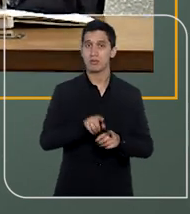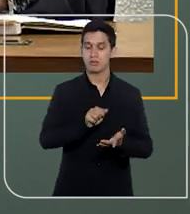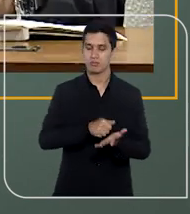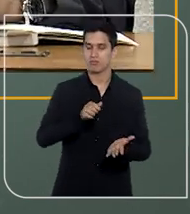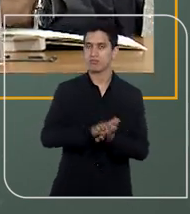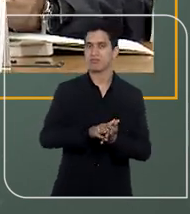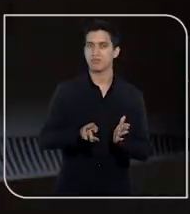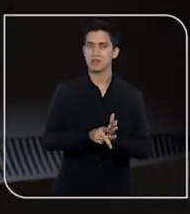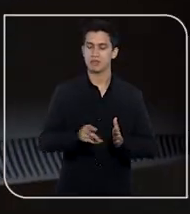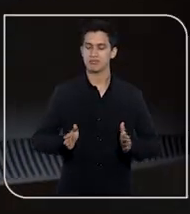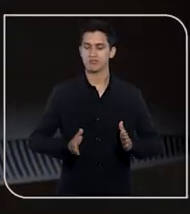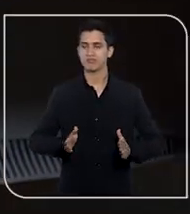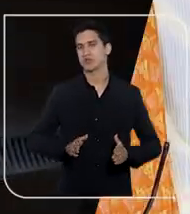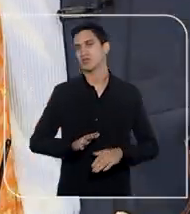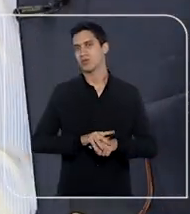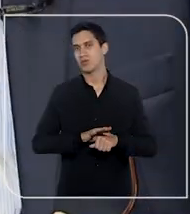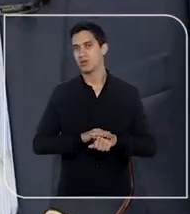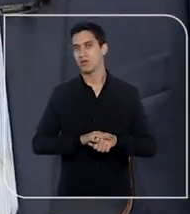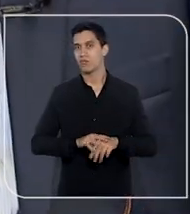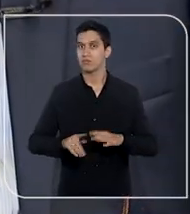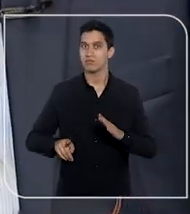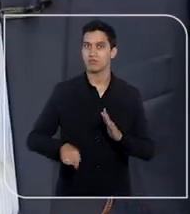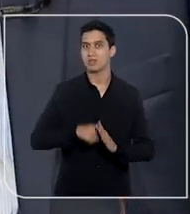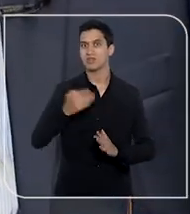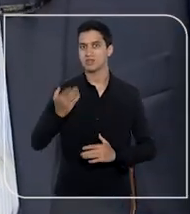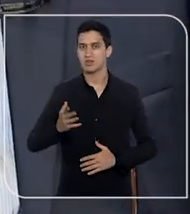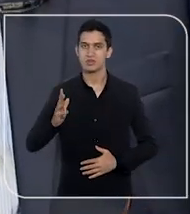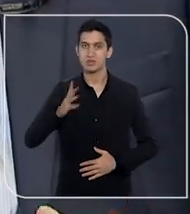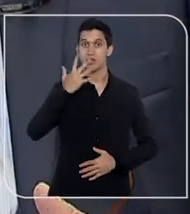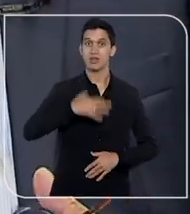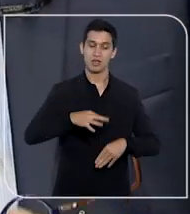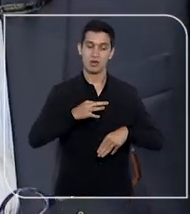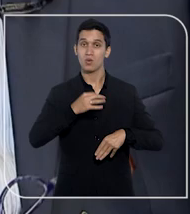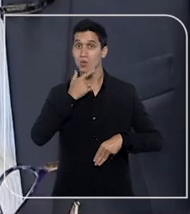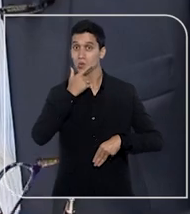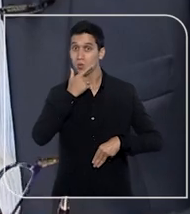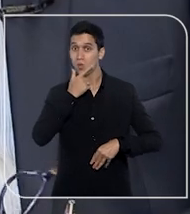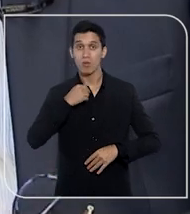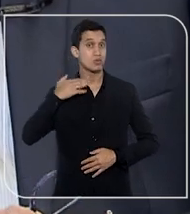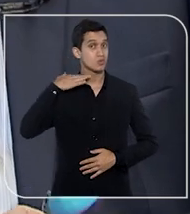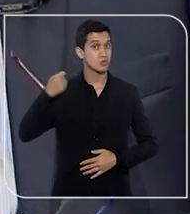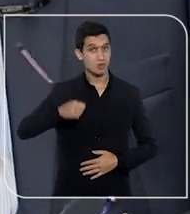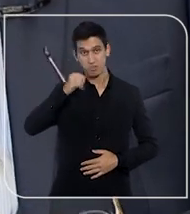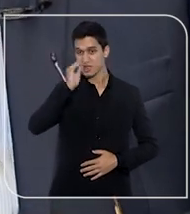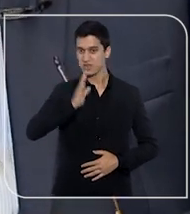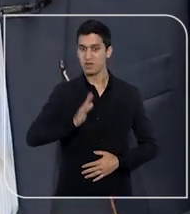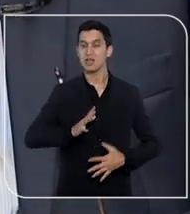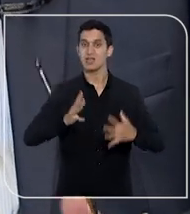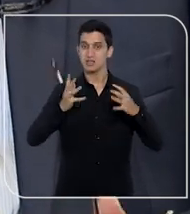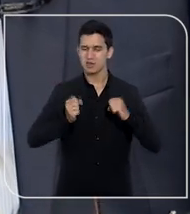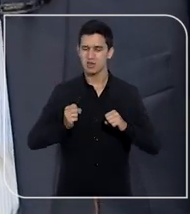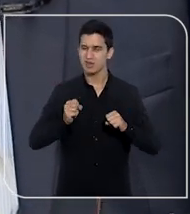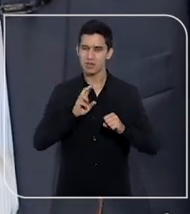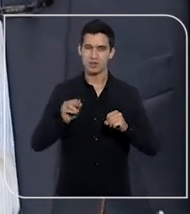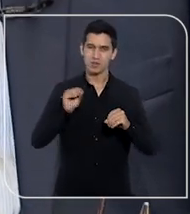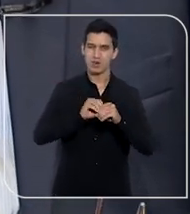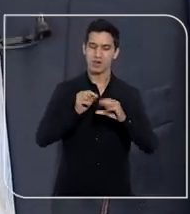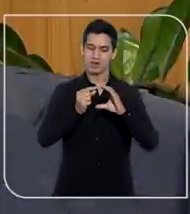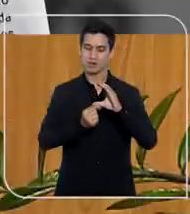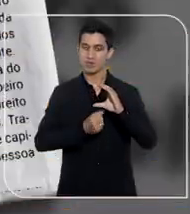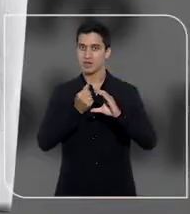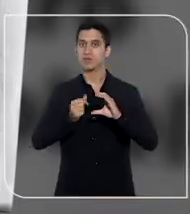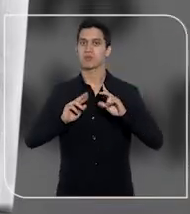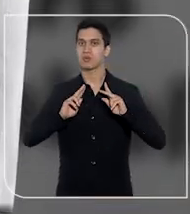no período da doença. Foi a primeira vez que um magistrado brasileiro adotou o chamado capitalismo